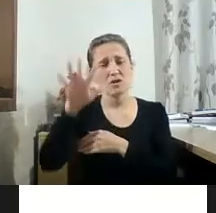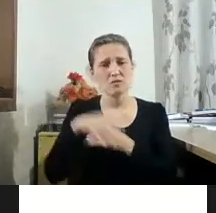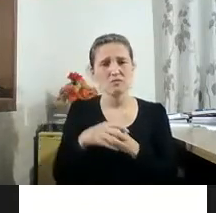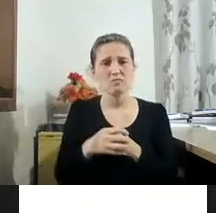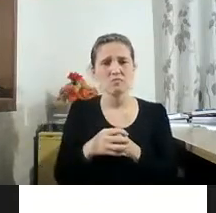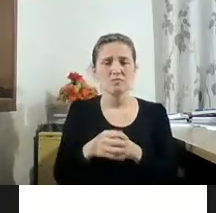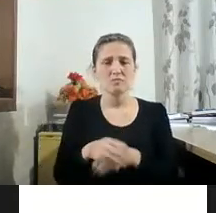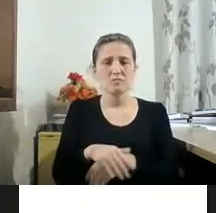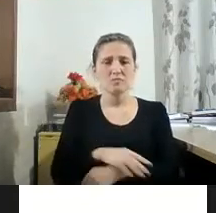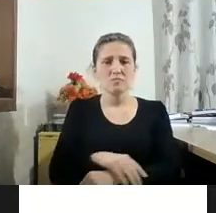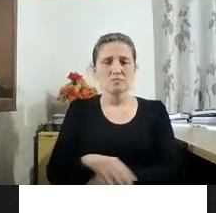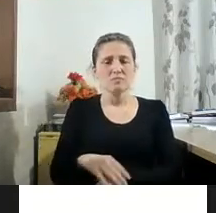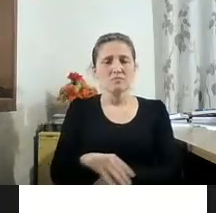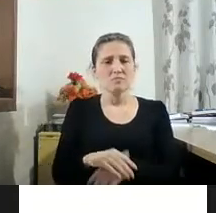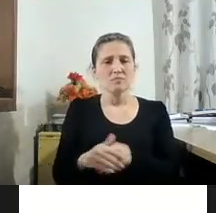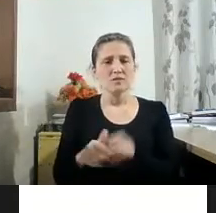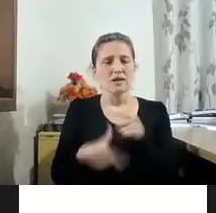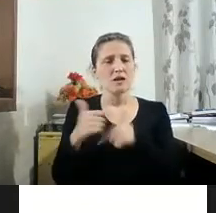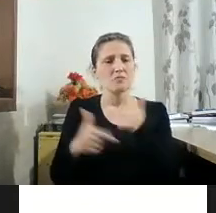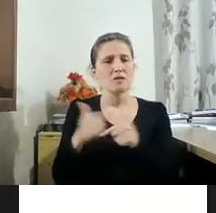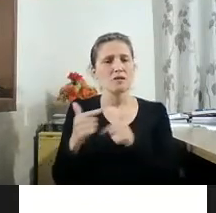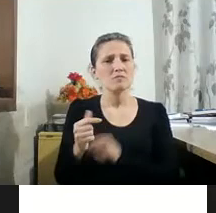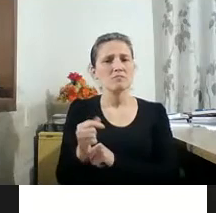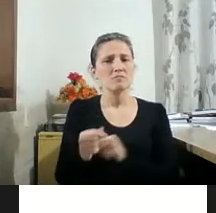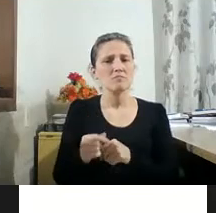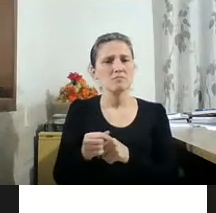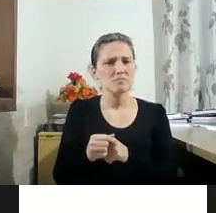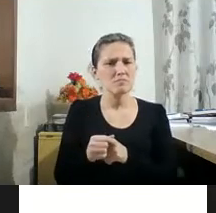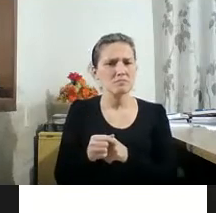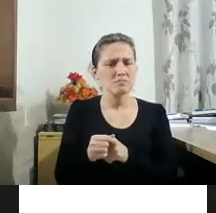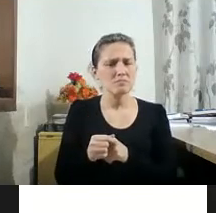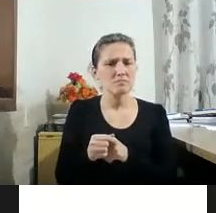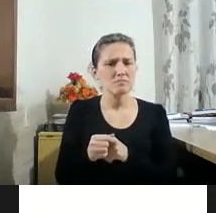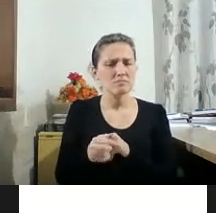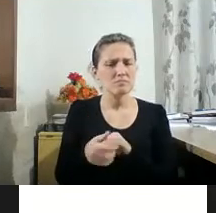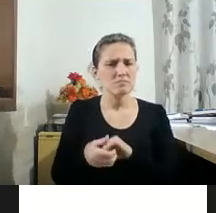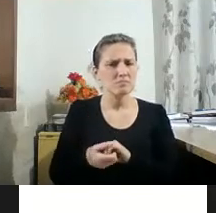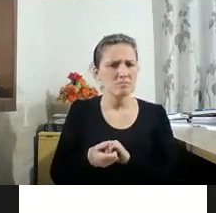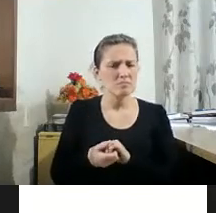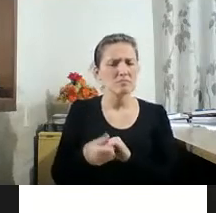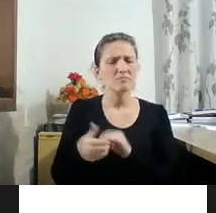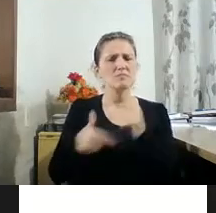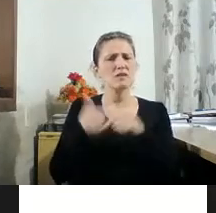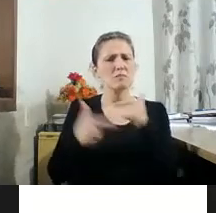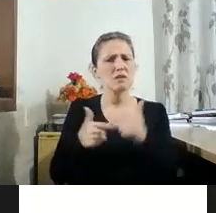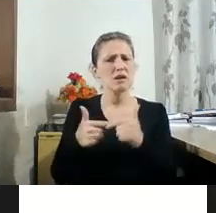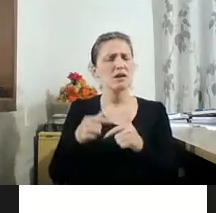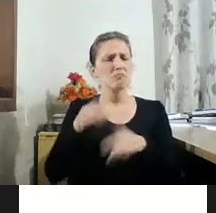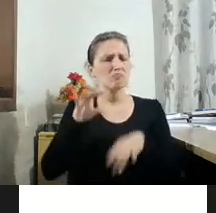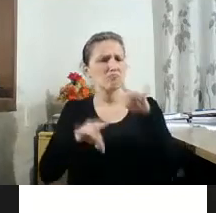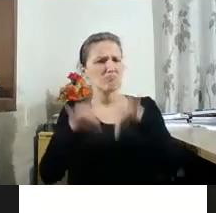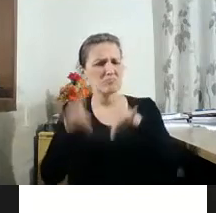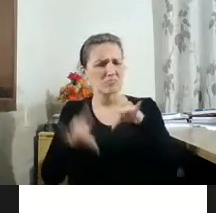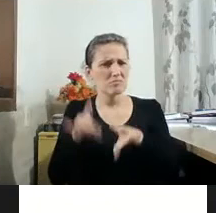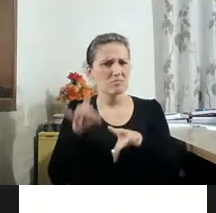nesse livro, trabalha dimensões do surreal, trabalha dimensões da encenação e, de